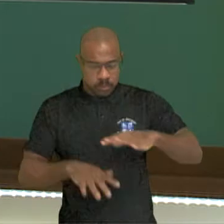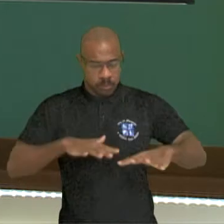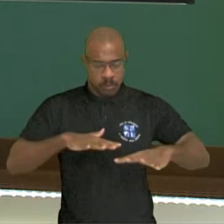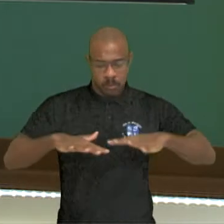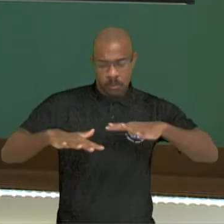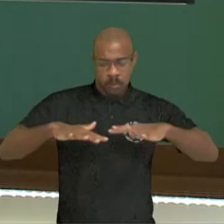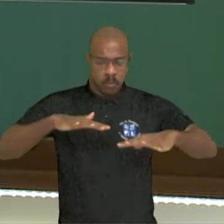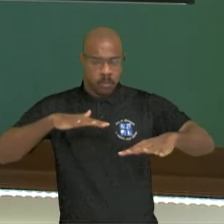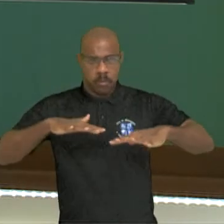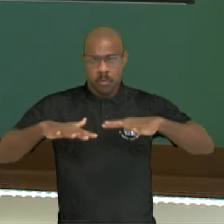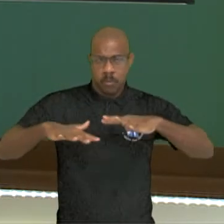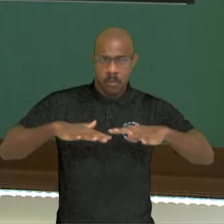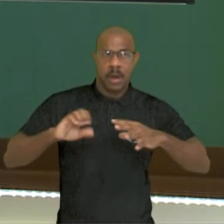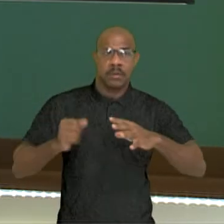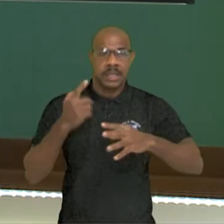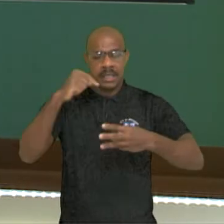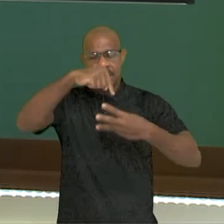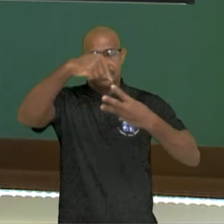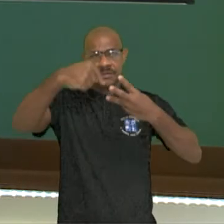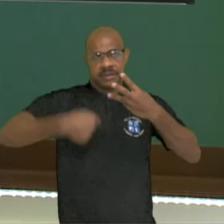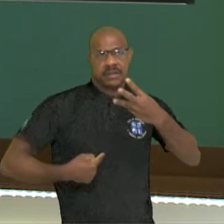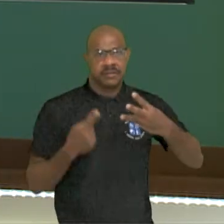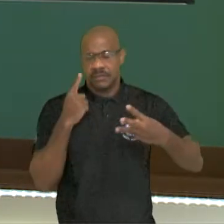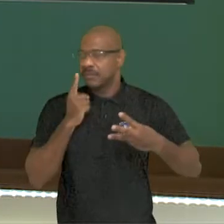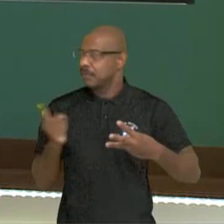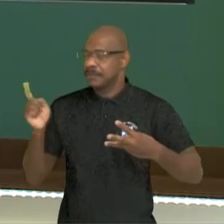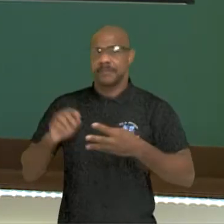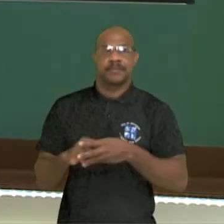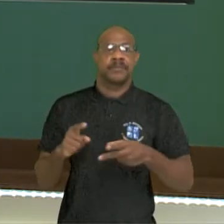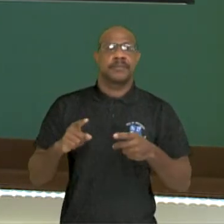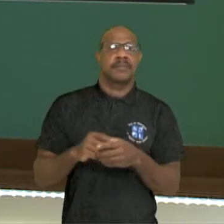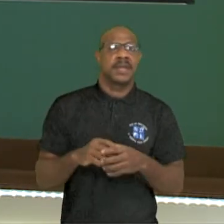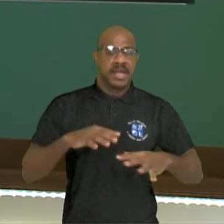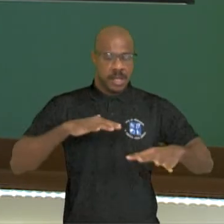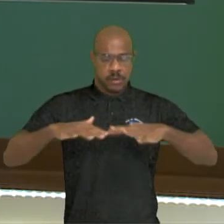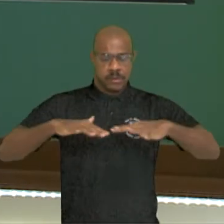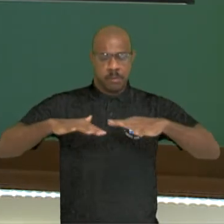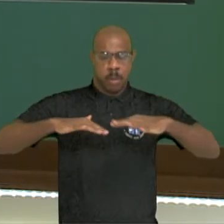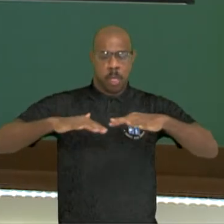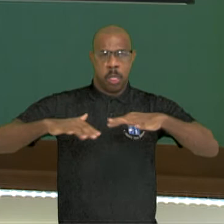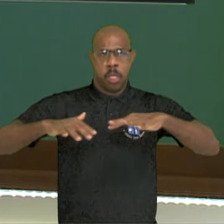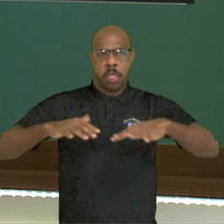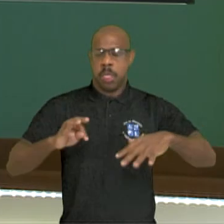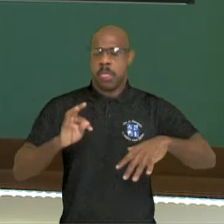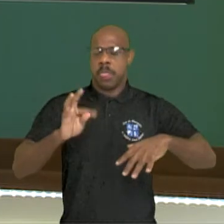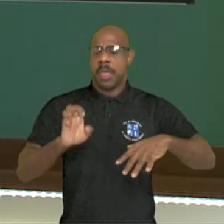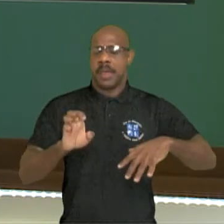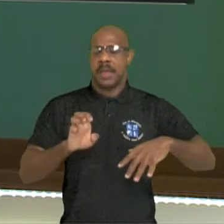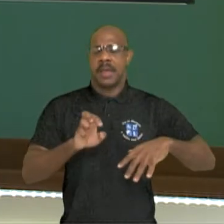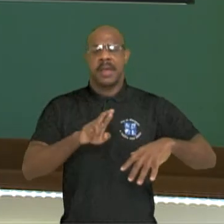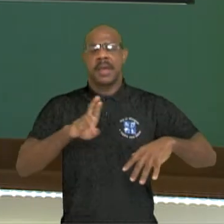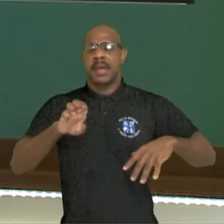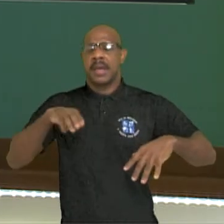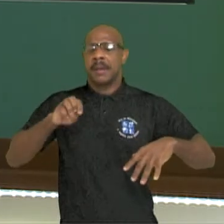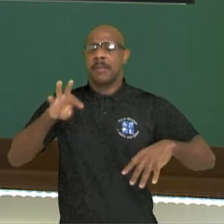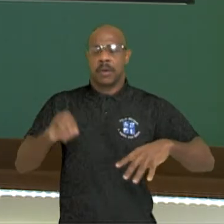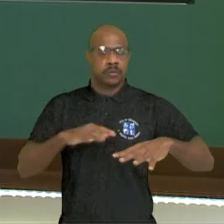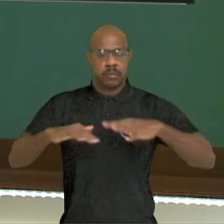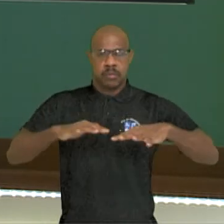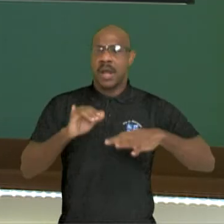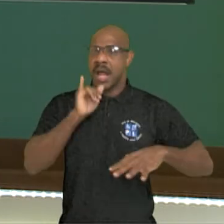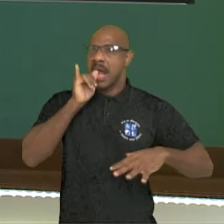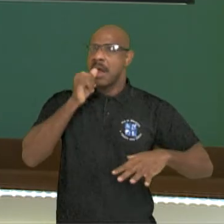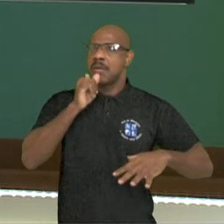fenômenos ali, vamos dizer. Terremotos são as vibrações da crosta, que é a liberação de energia